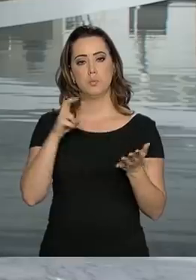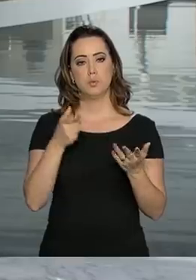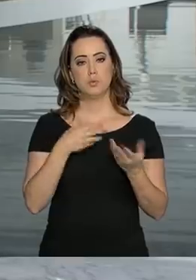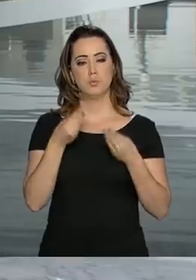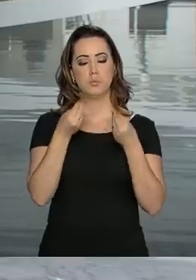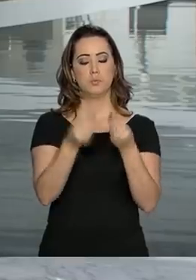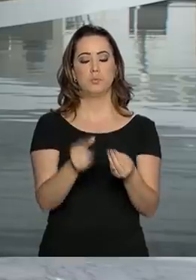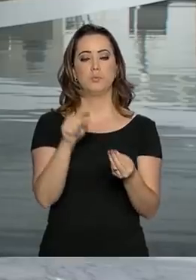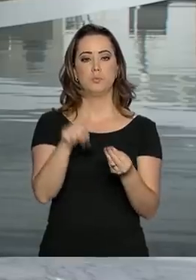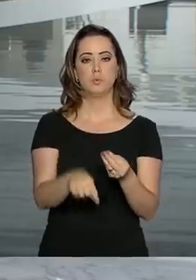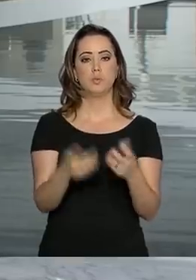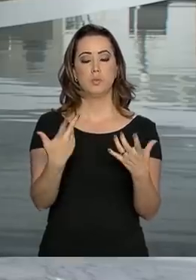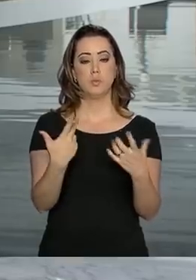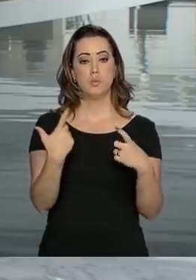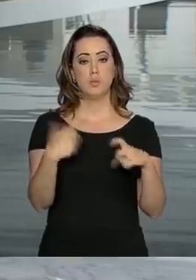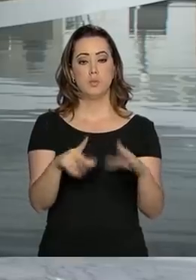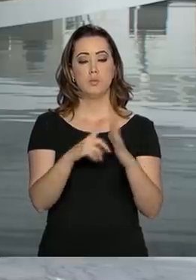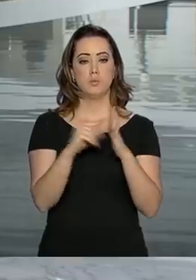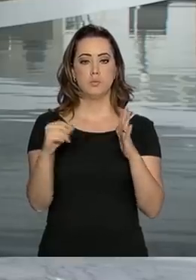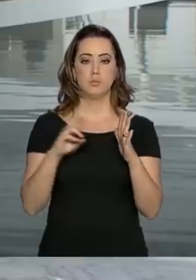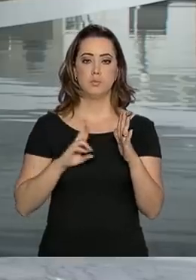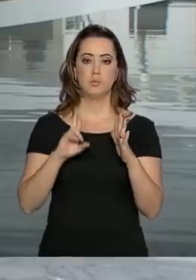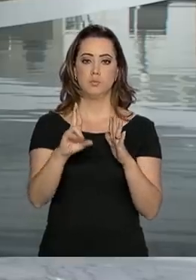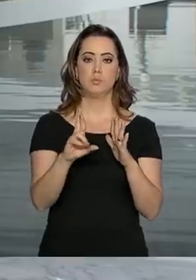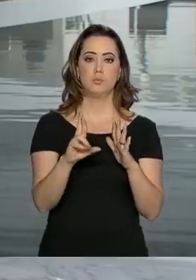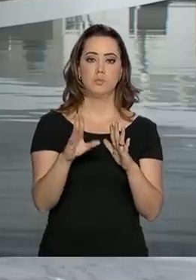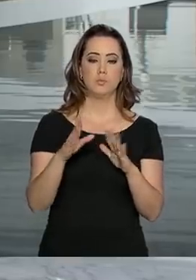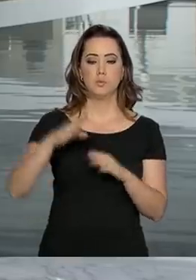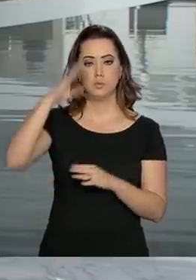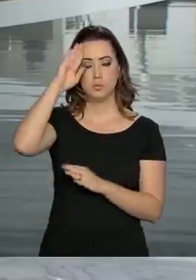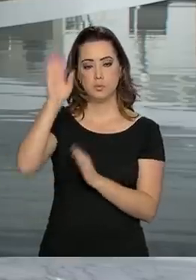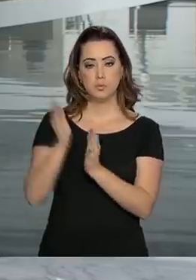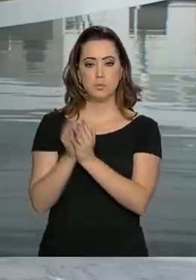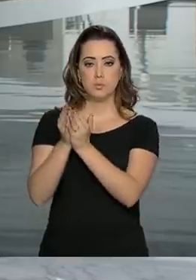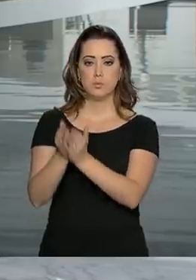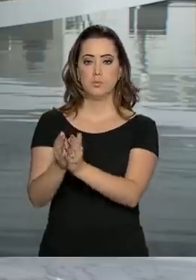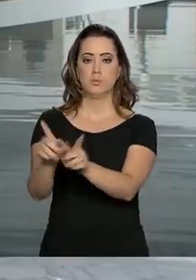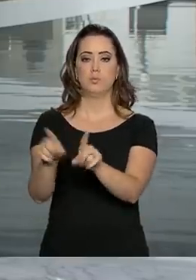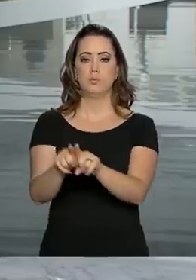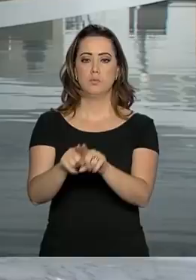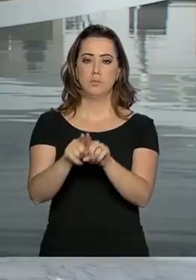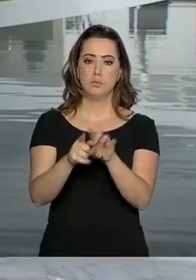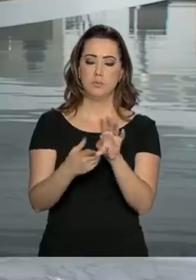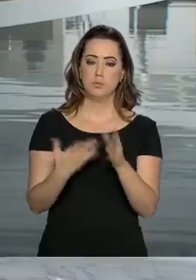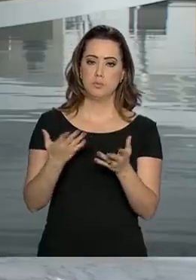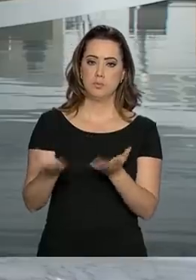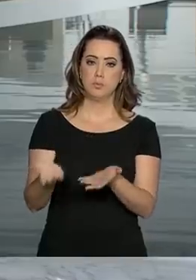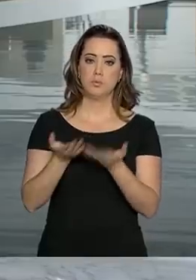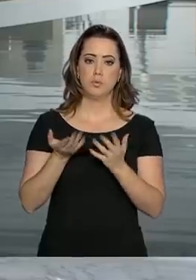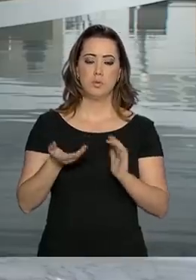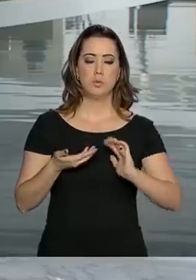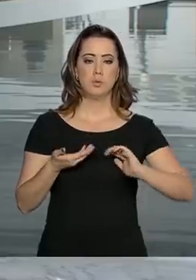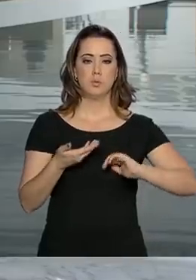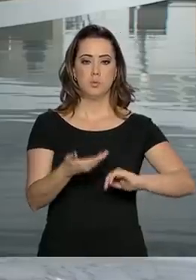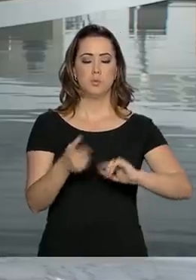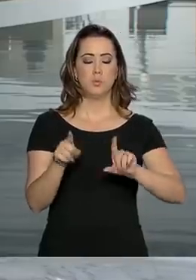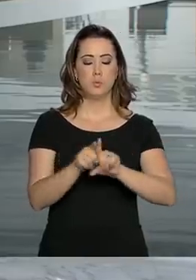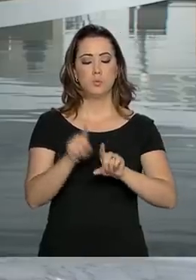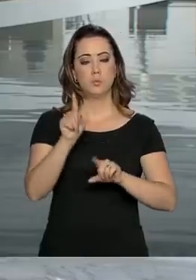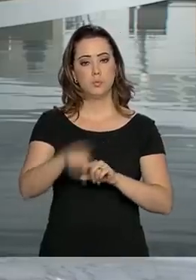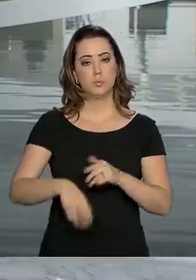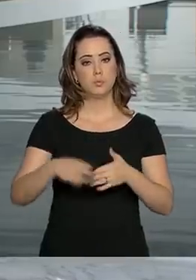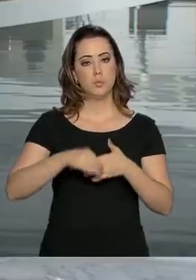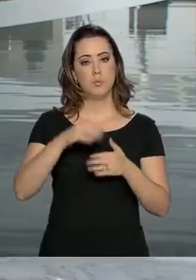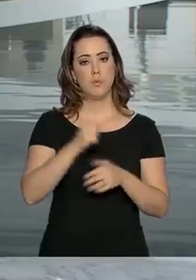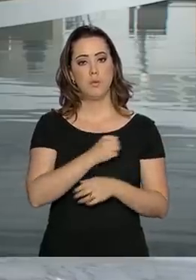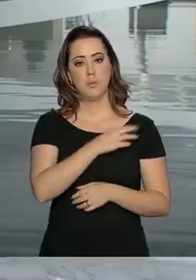recebeu aqui no Palácio do Planalto representantes da Marinha, recebeu também parlamentares, o líder do governo na Câmara,